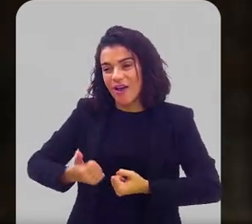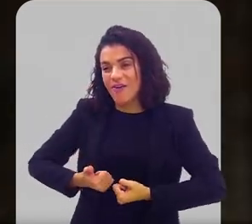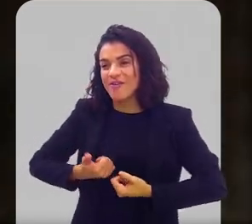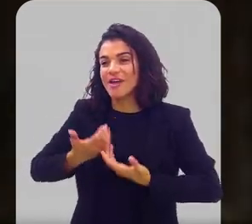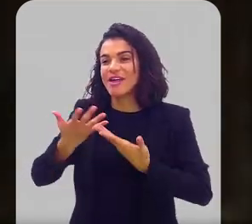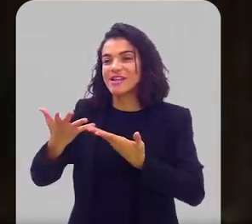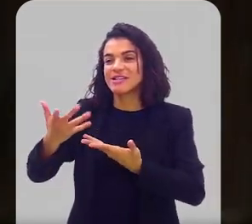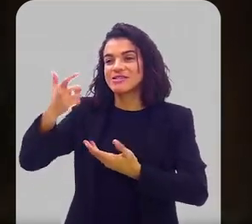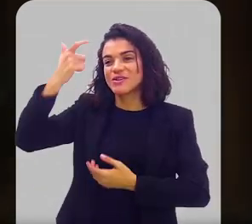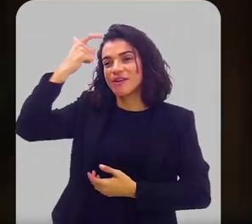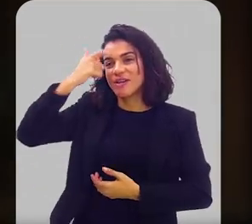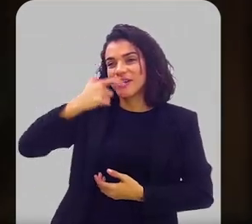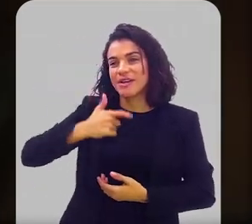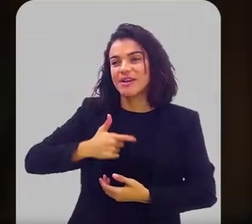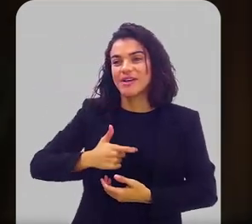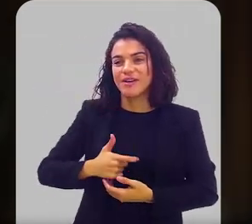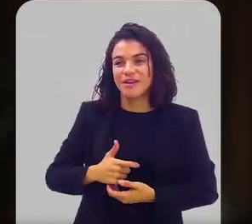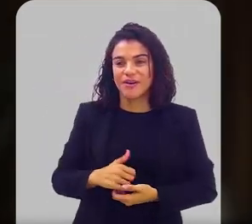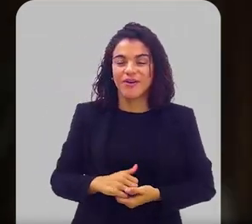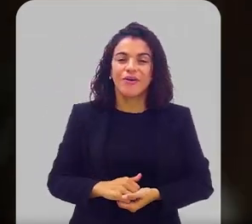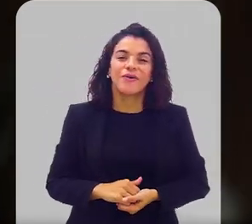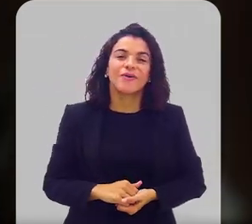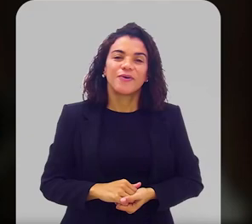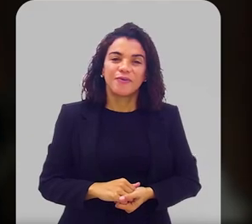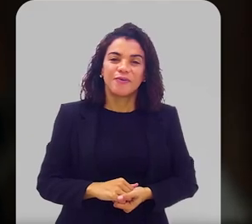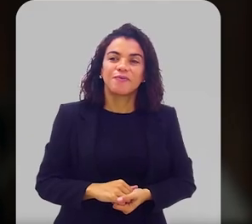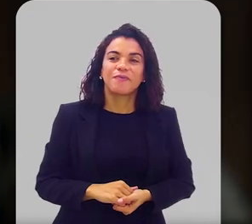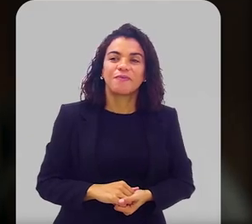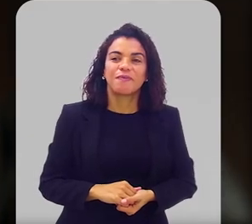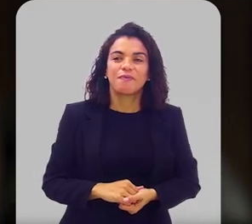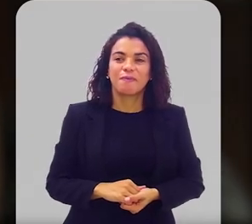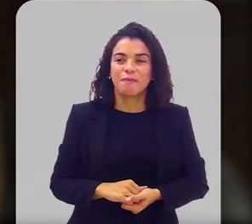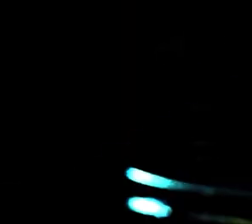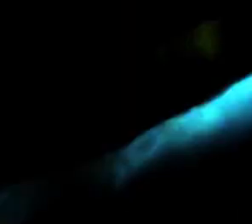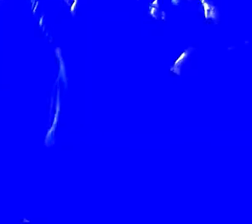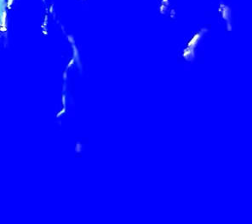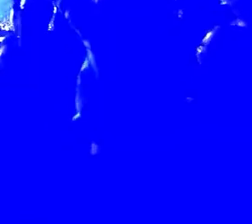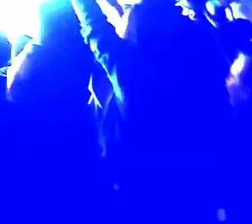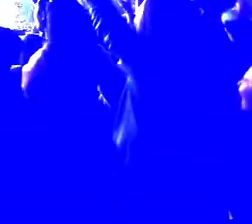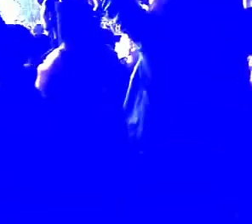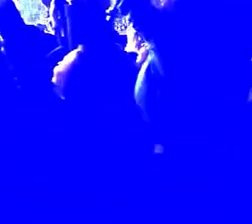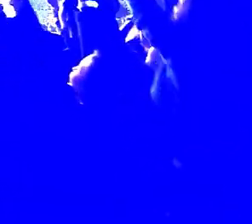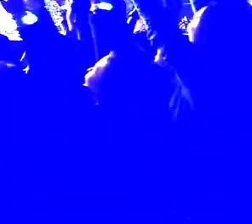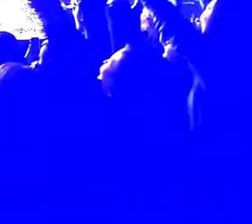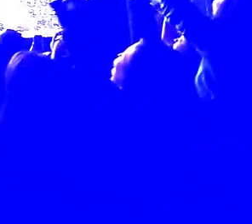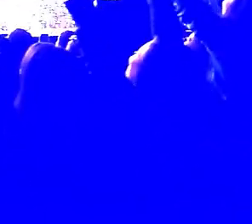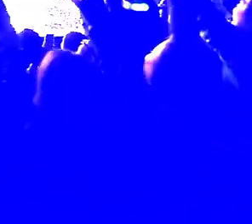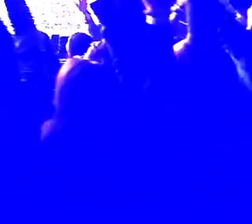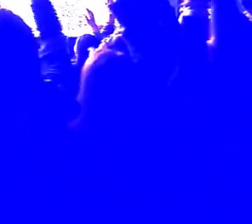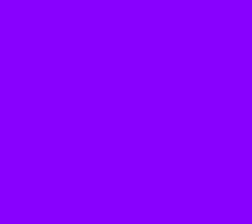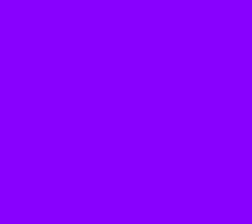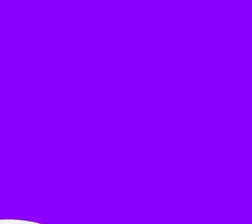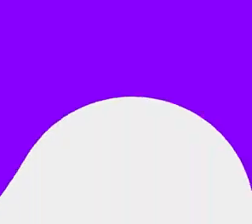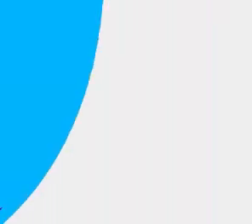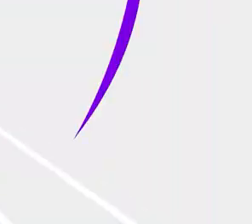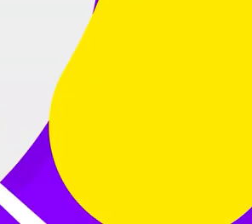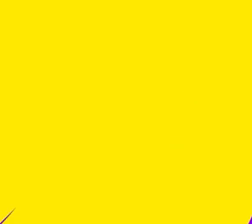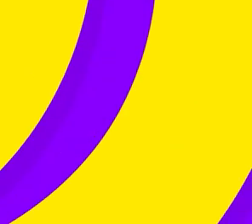tem Você Vim para Canto Carrei